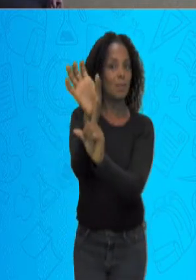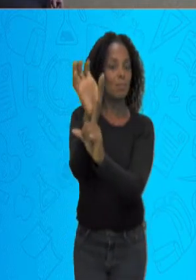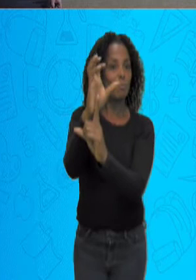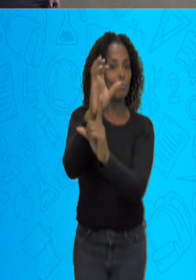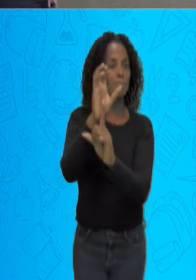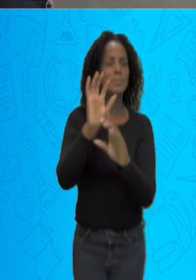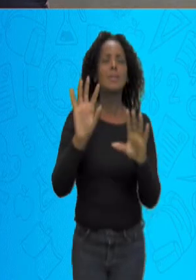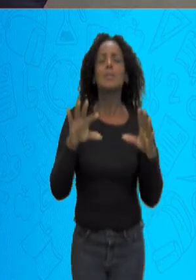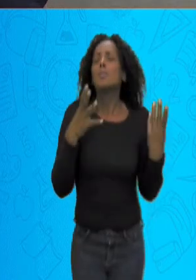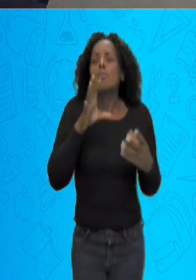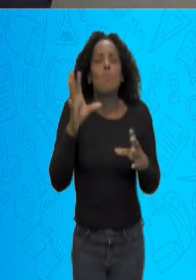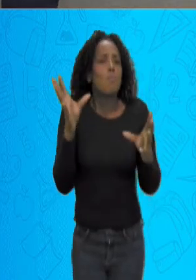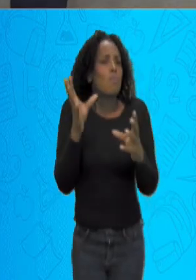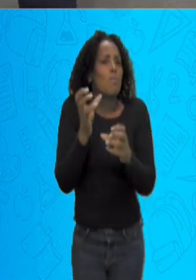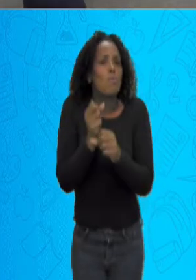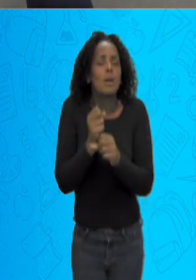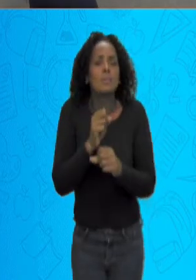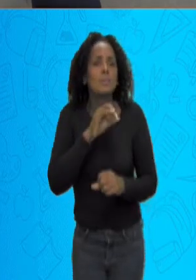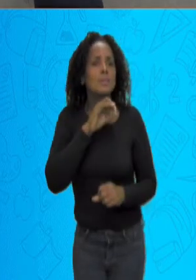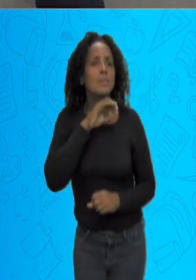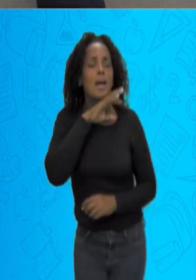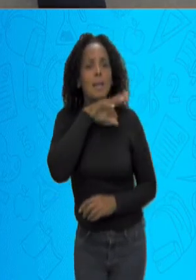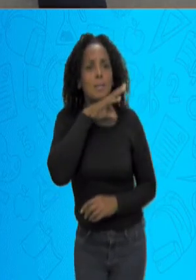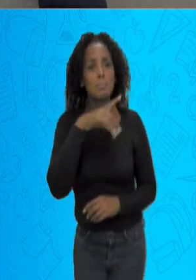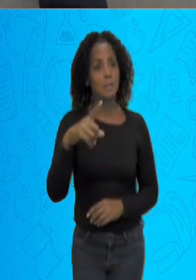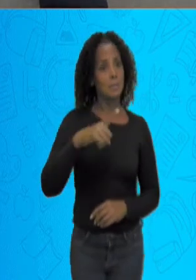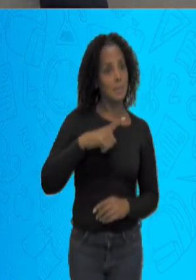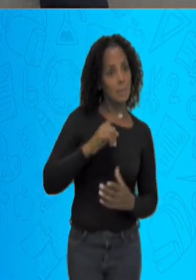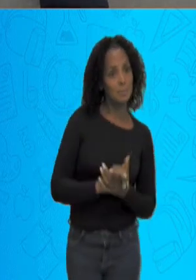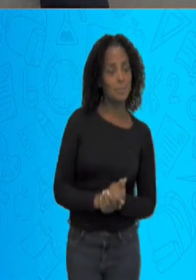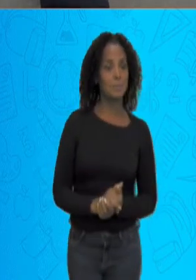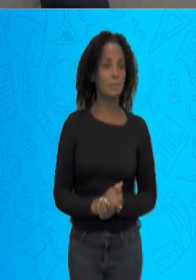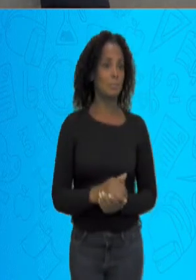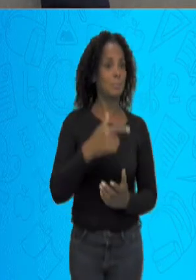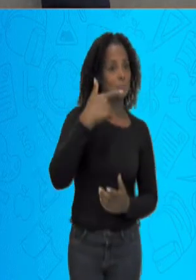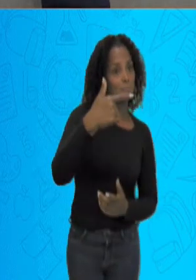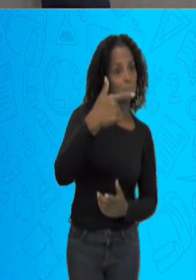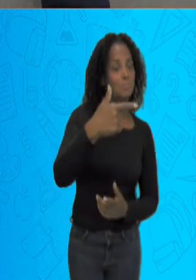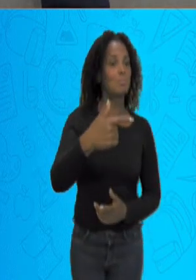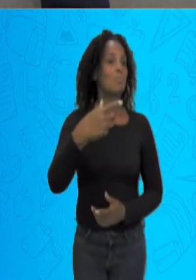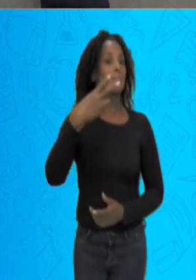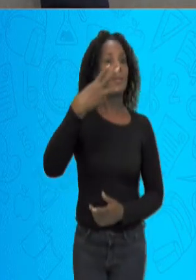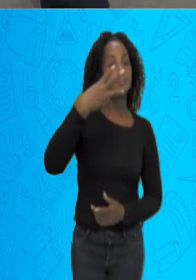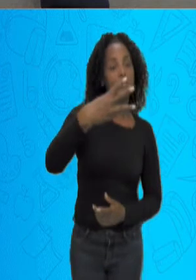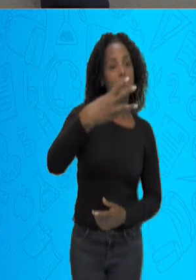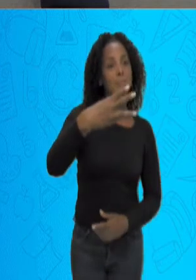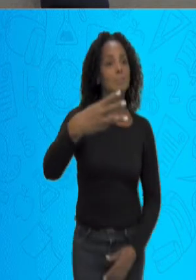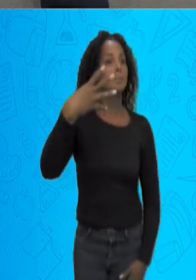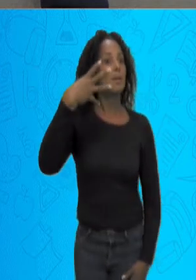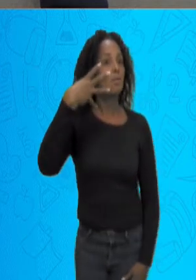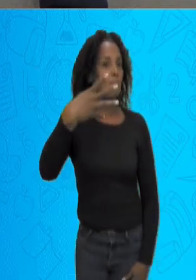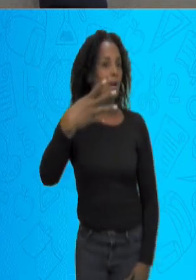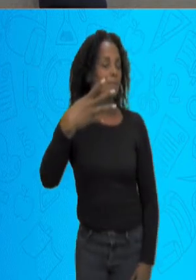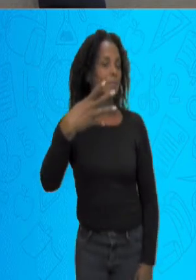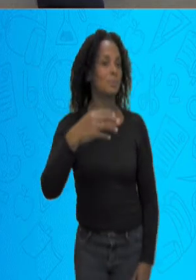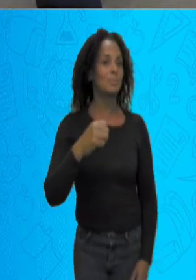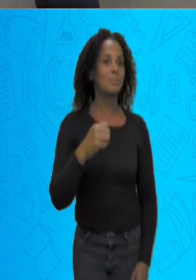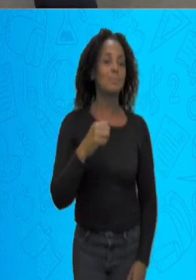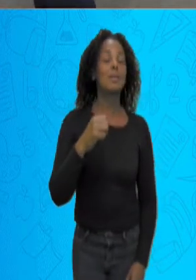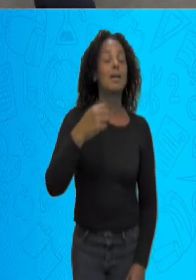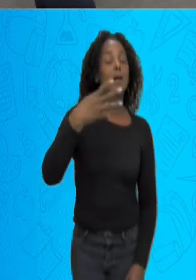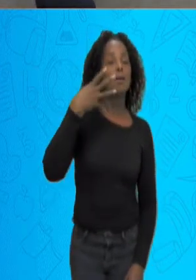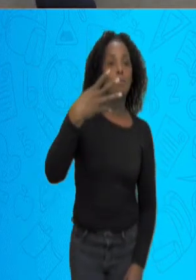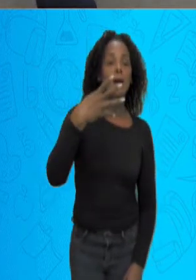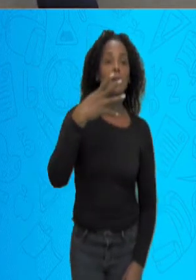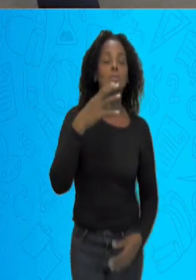quantos animais nós temos aqui? Vamos fazer aqui, ó. Um, dois, três, quatro. Que é